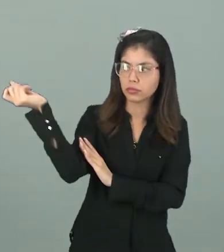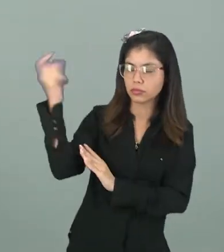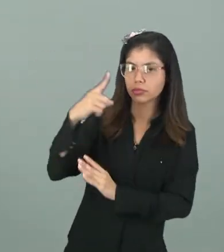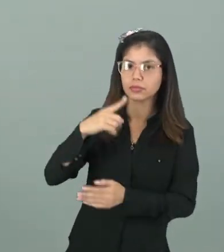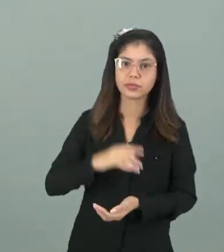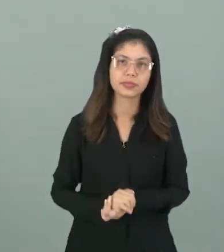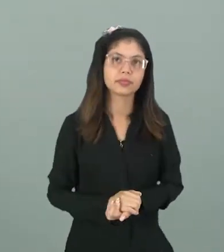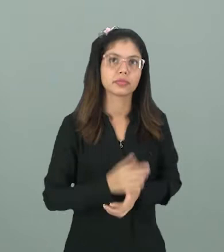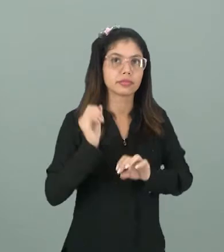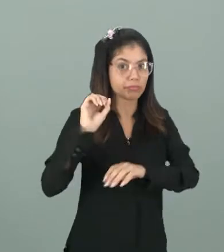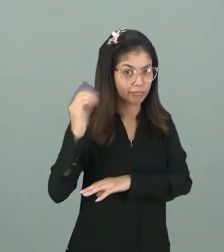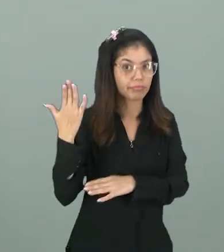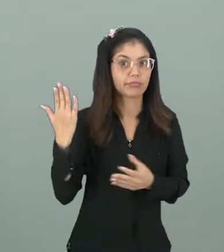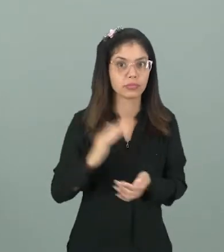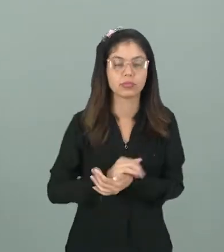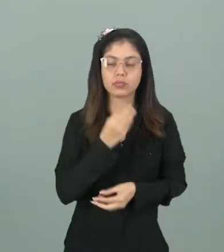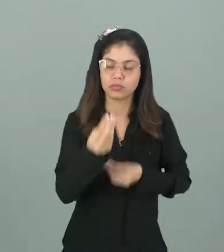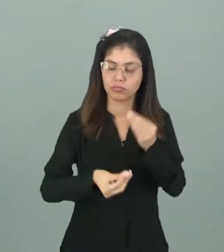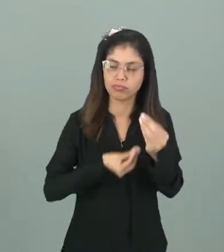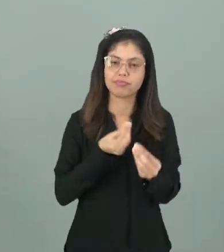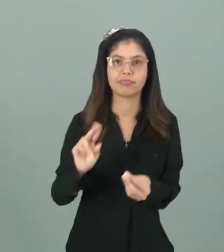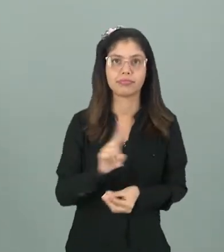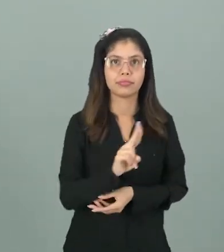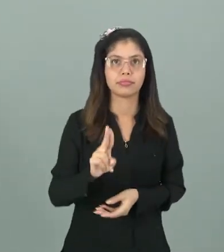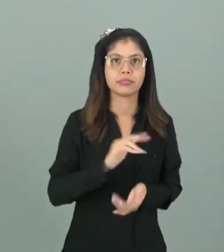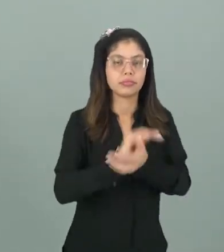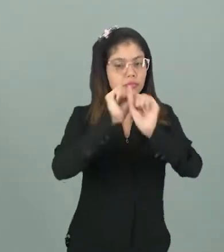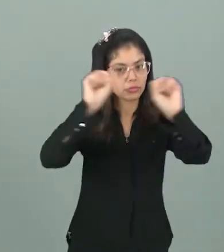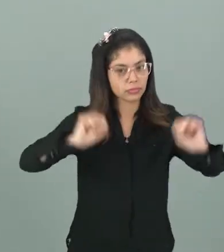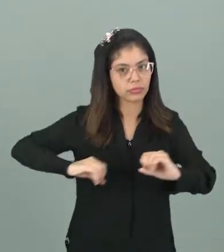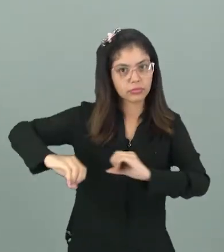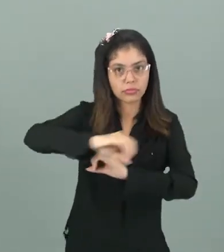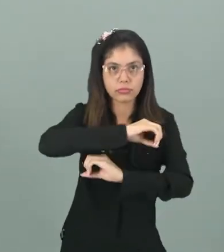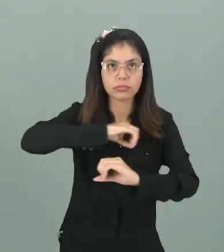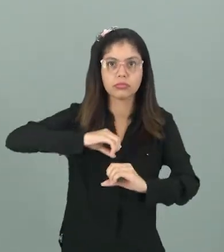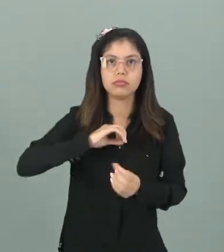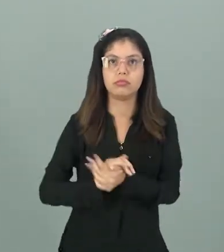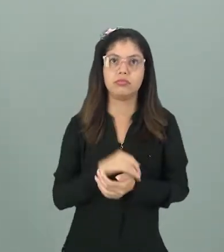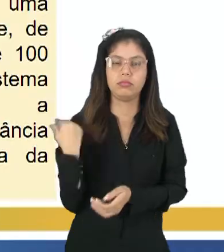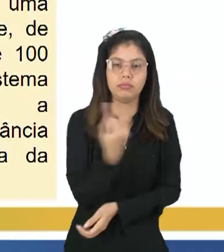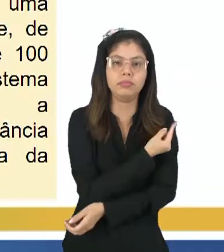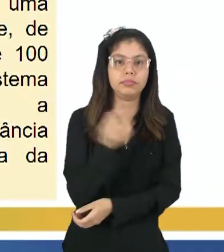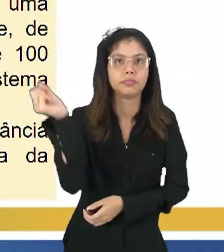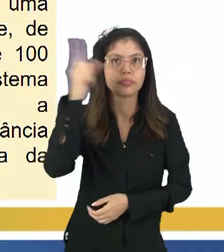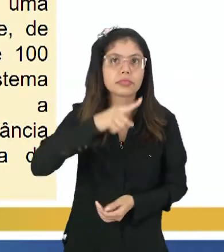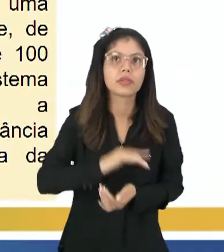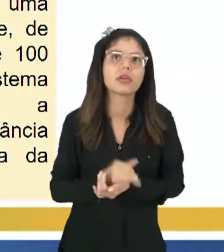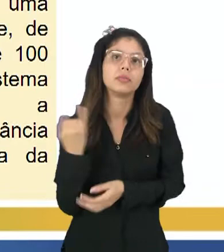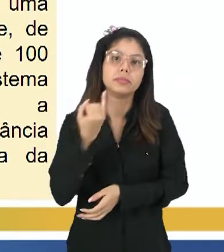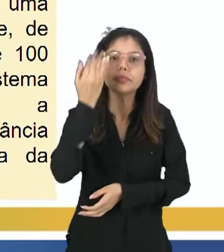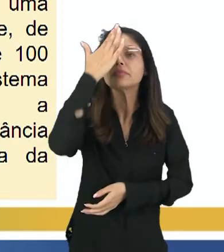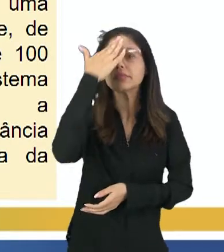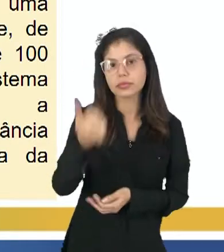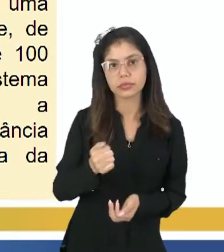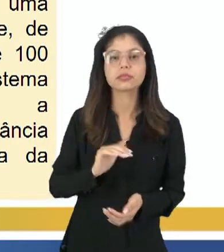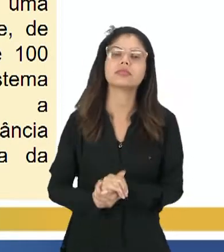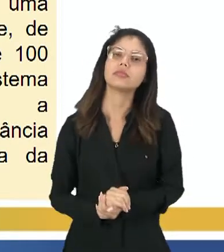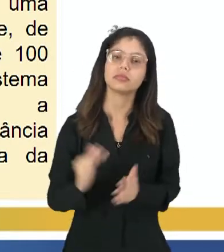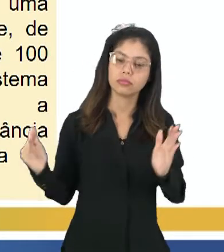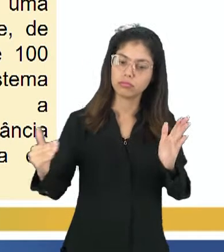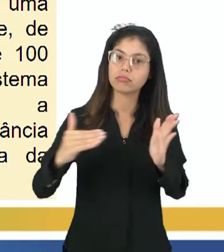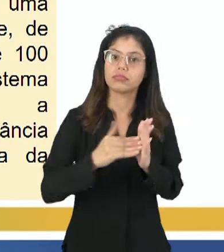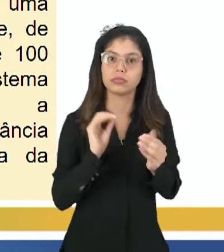não é à toa que recebe esse nome aí de sistema solar. O nosso Sol é importante a gente deixar bem